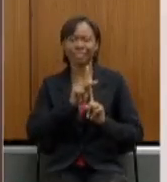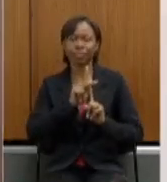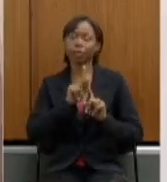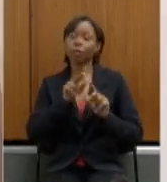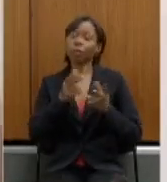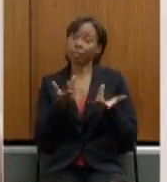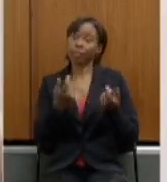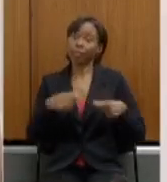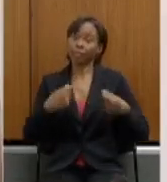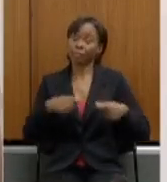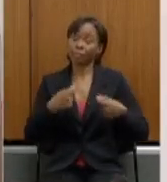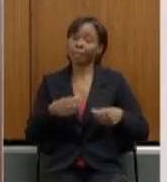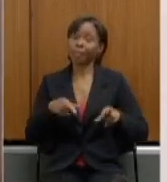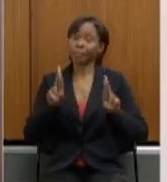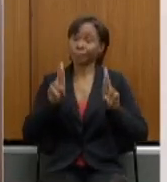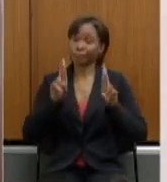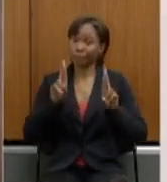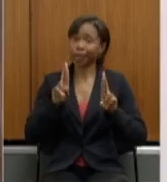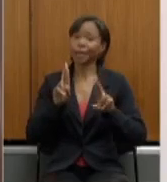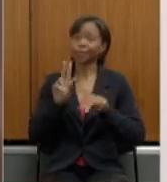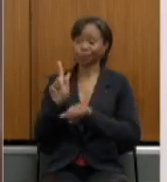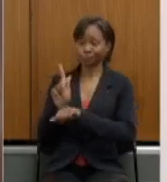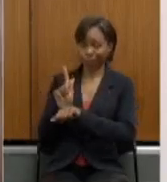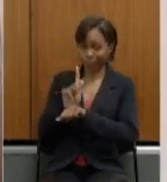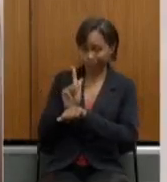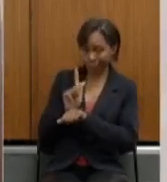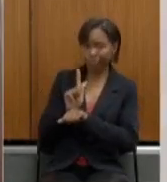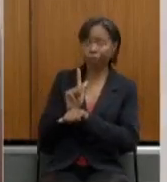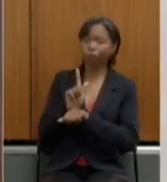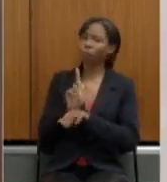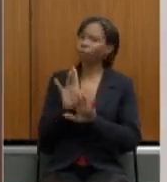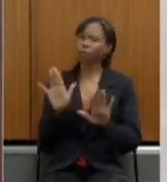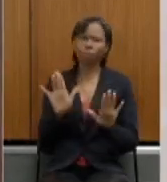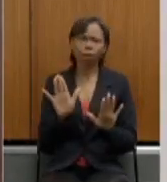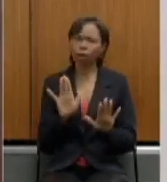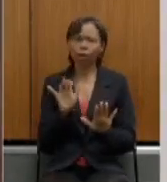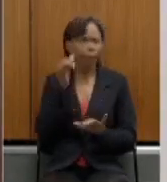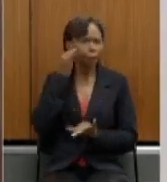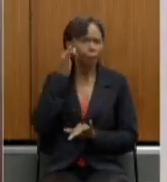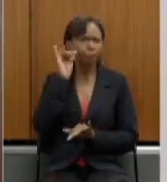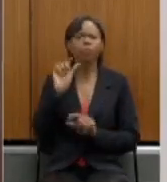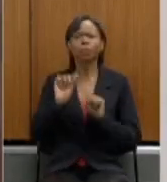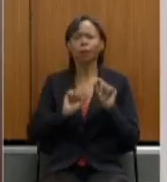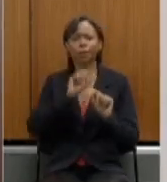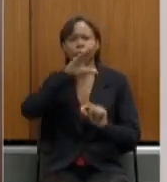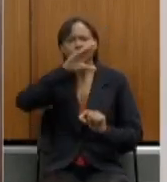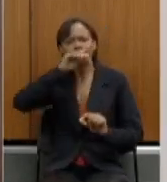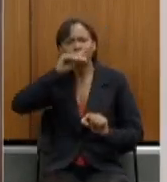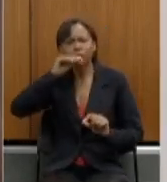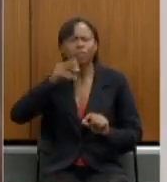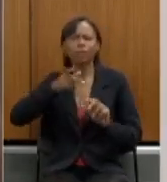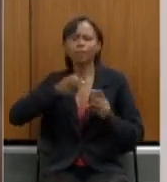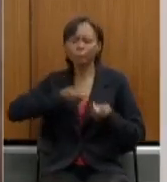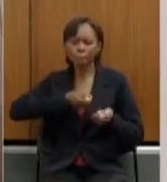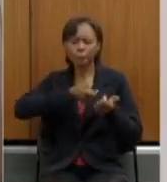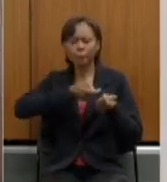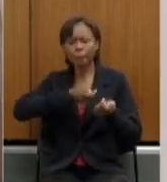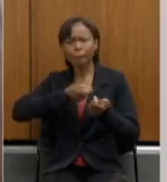responsabilidade da sua gestão para que a gente não deixe os servidores, né? Contribuírem ao longo de toda a sua vida